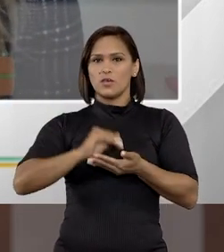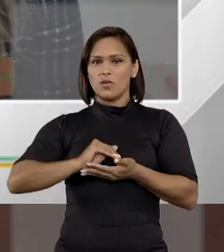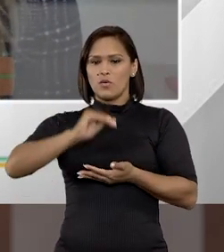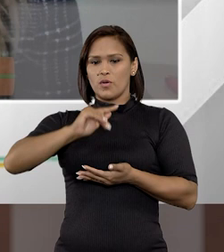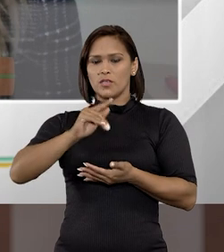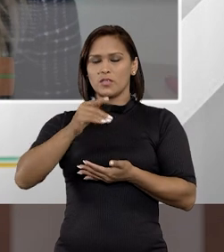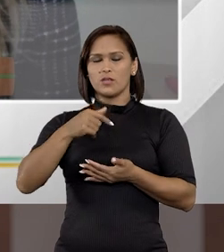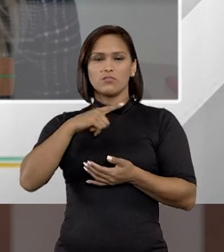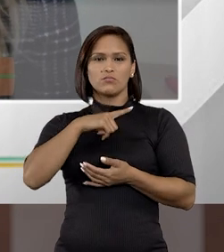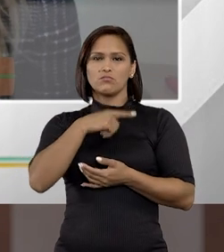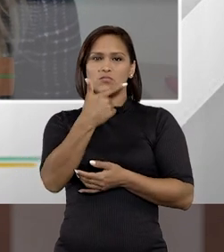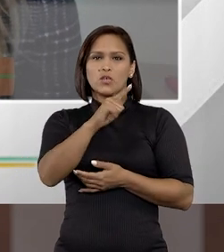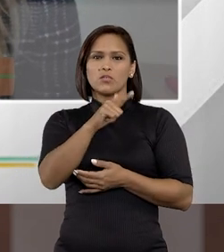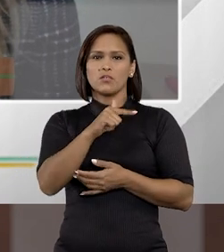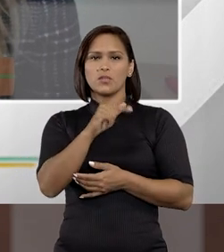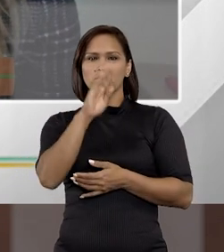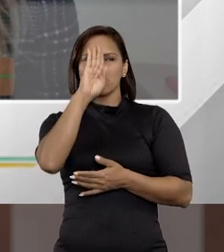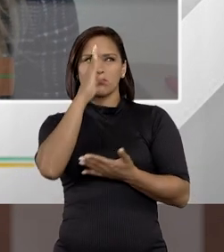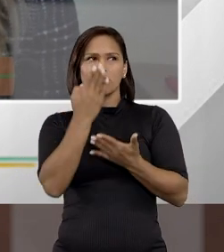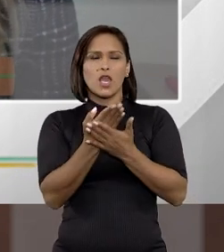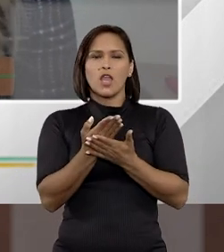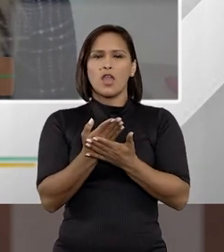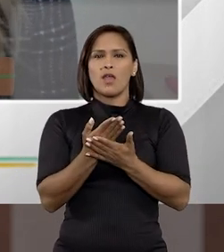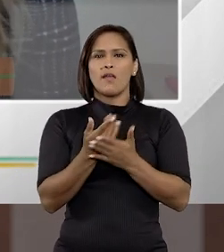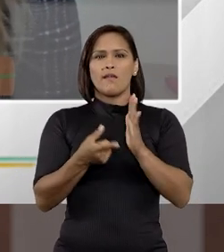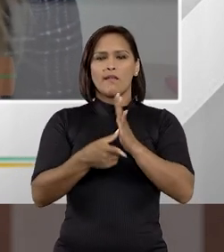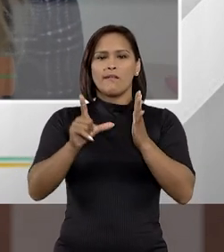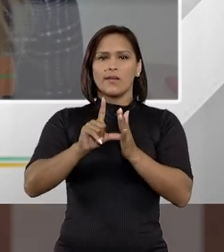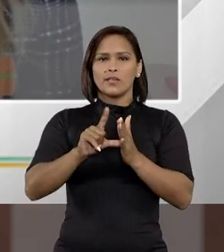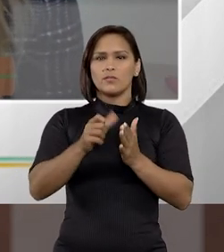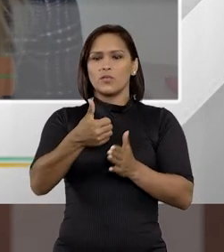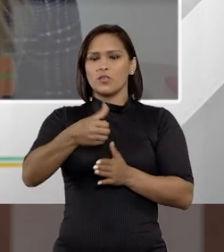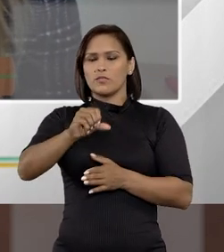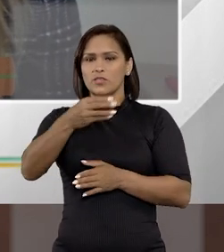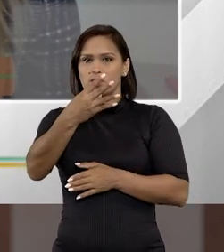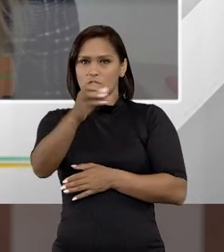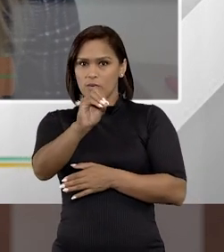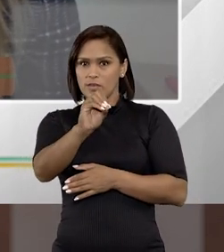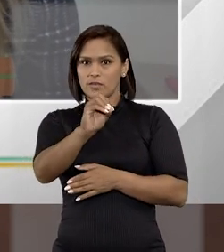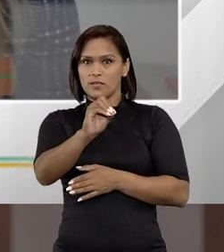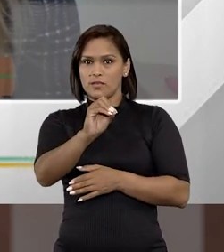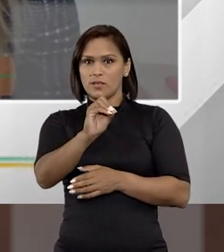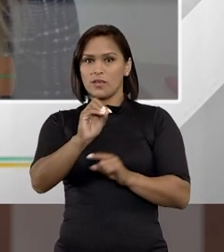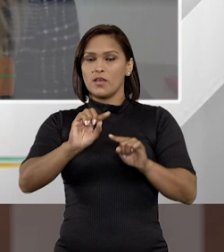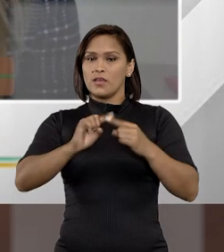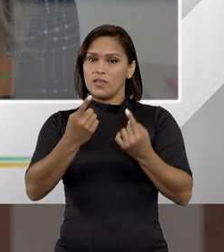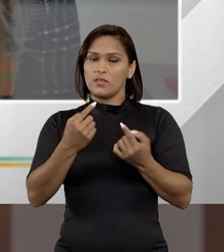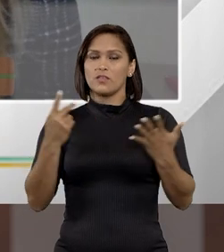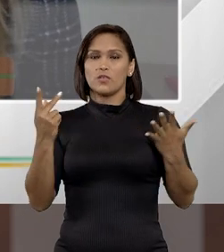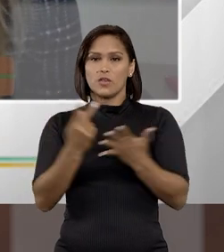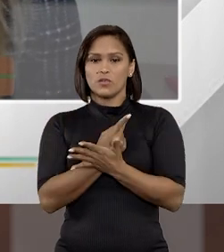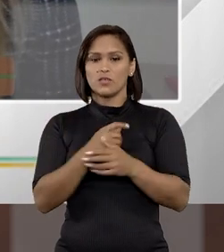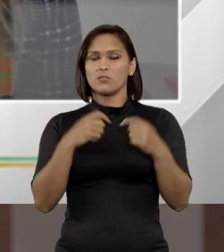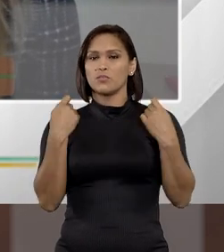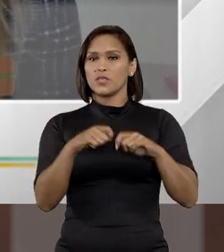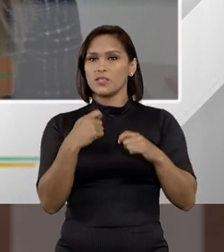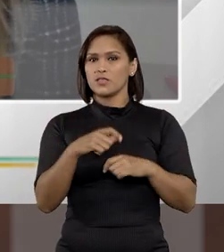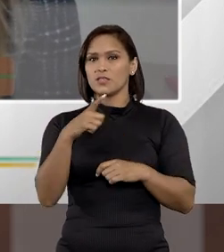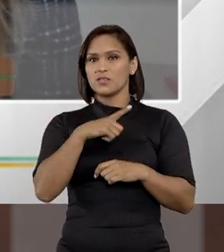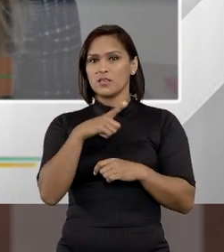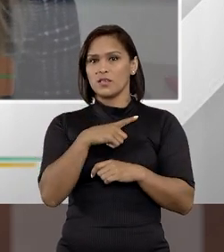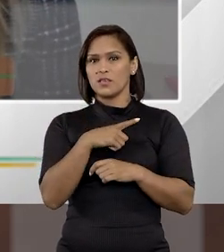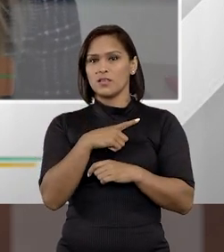cresceu, né, a gente não tem mais uma expectativa de vida que tínhamos em 1940 e daí houve a